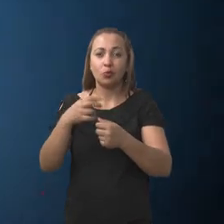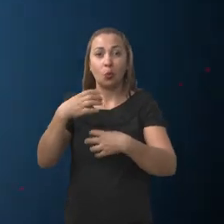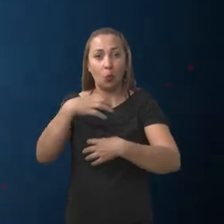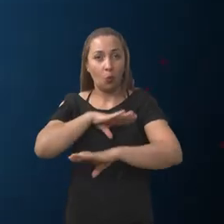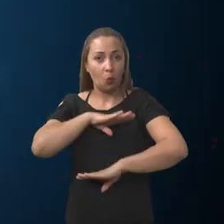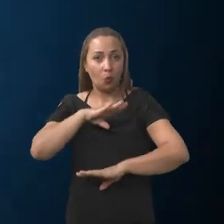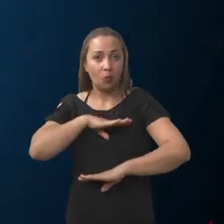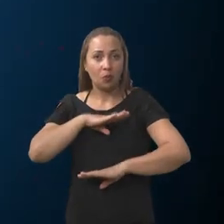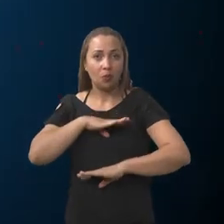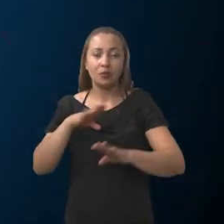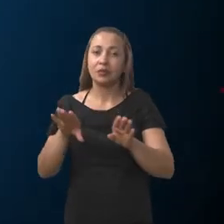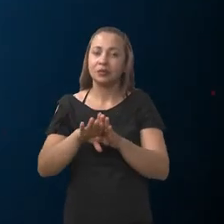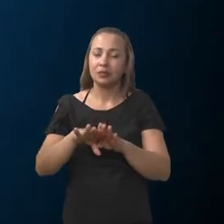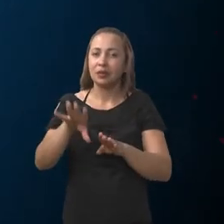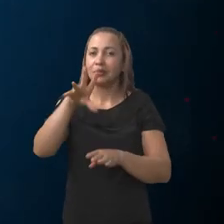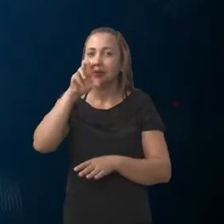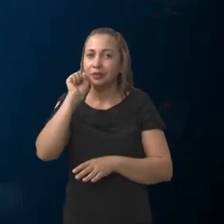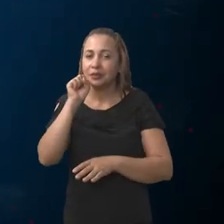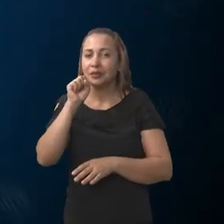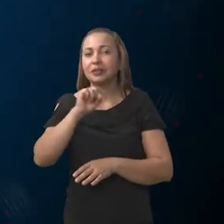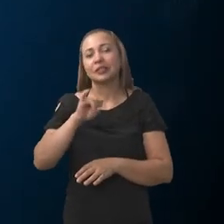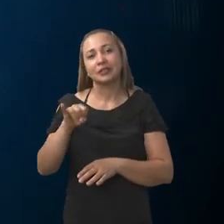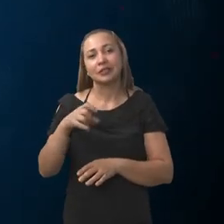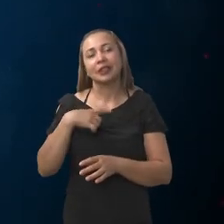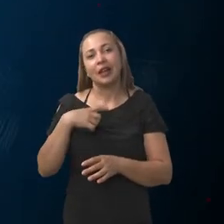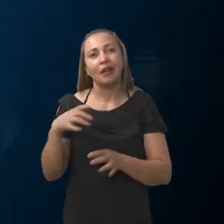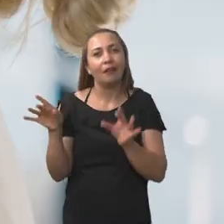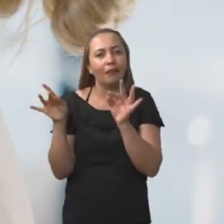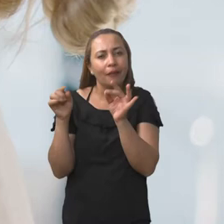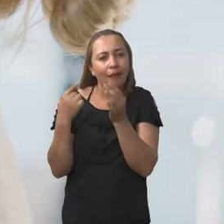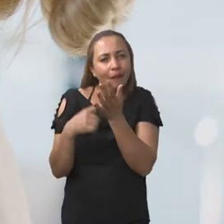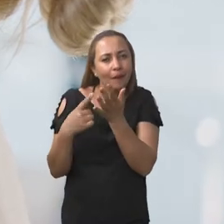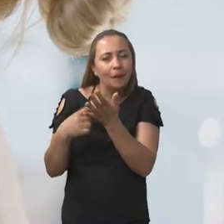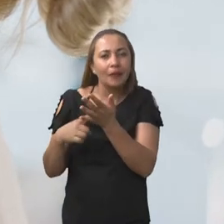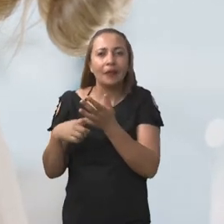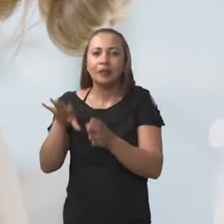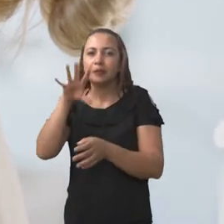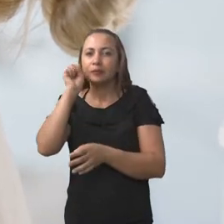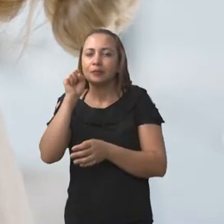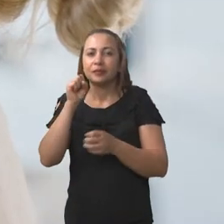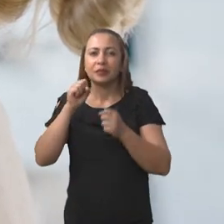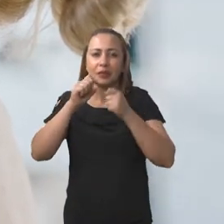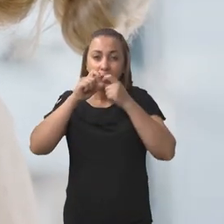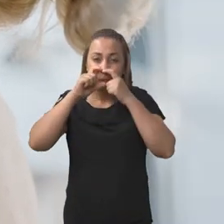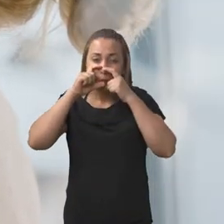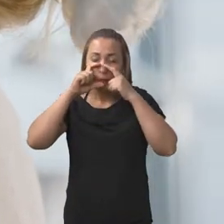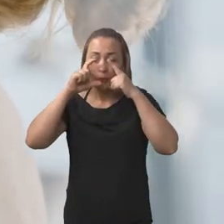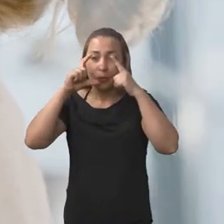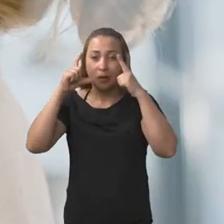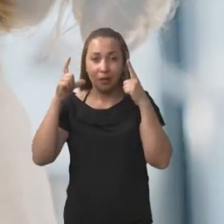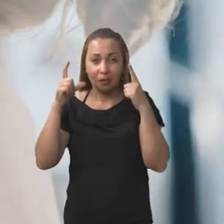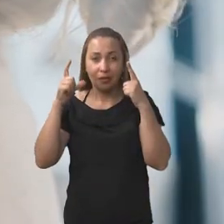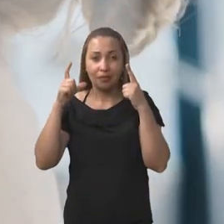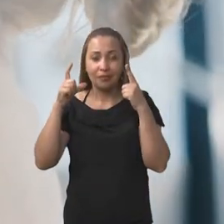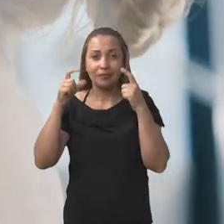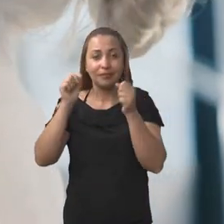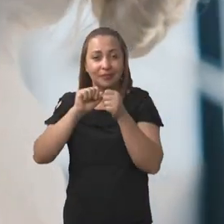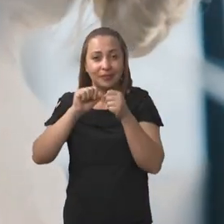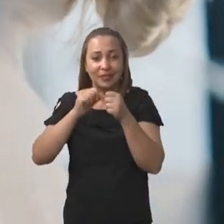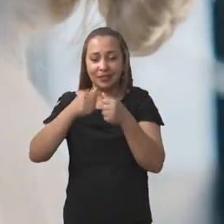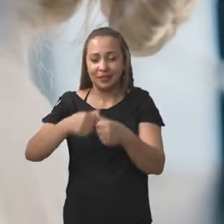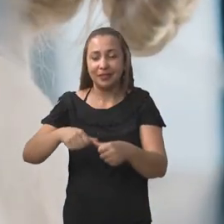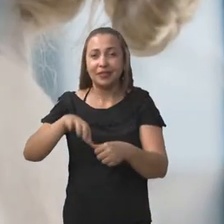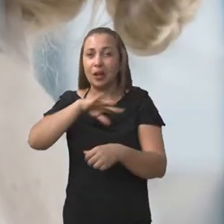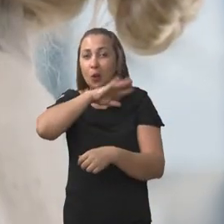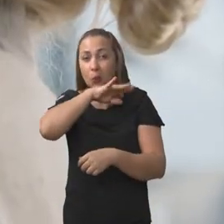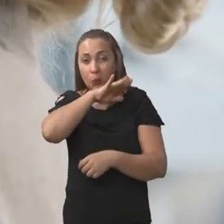inclusive pelo tecido olfatório. Então, ele tem uma afinidade por esse tecido olfatório, ele inflama esse tecido olfatório, torna esse